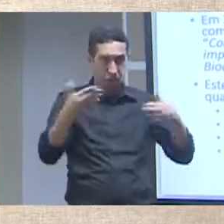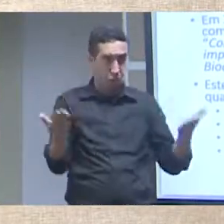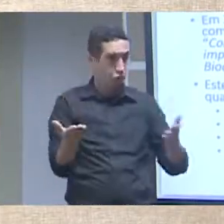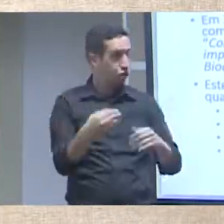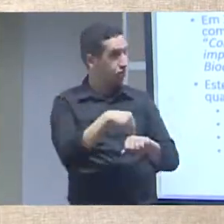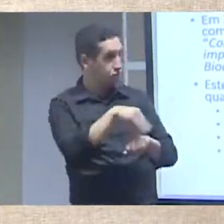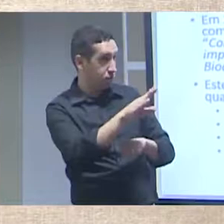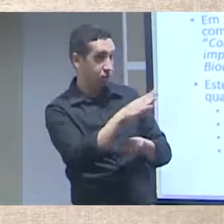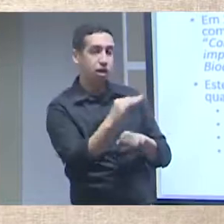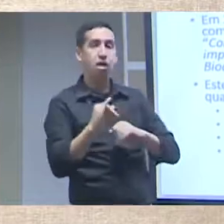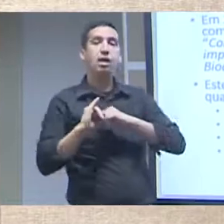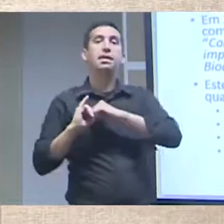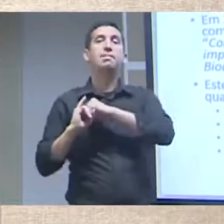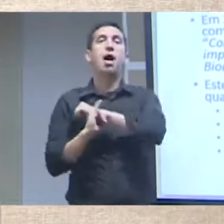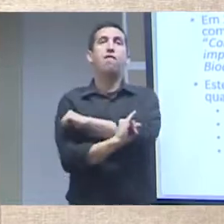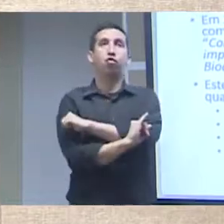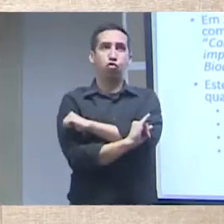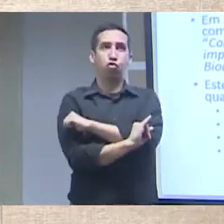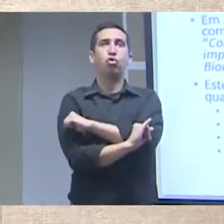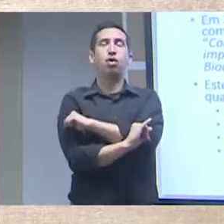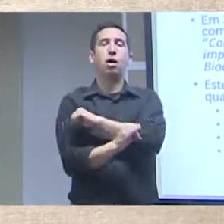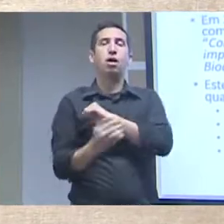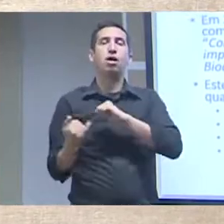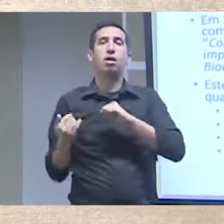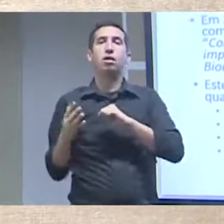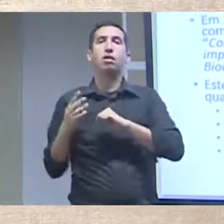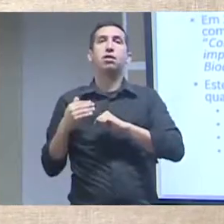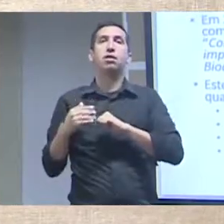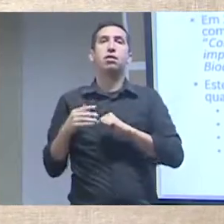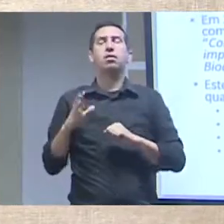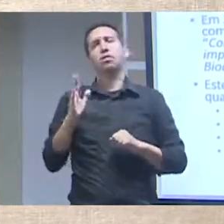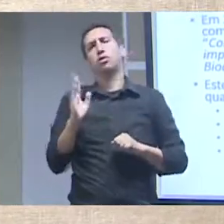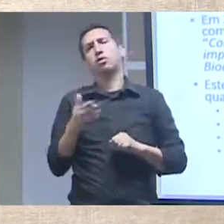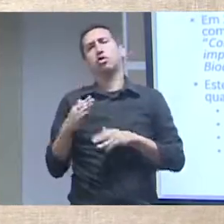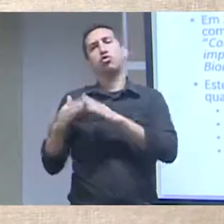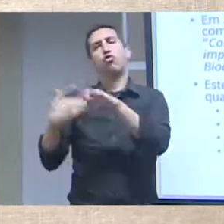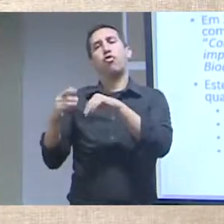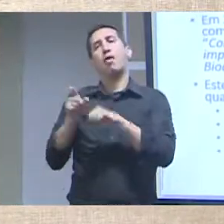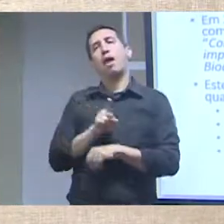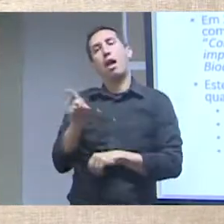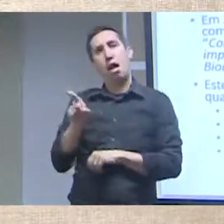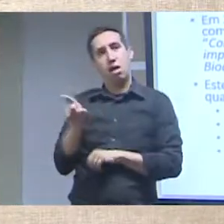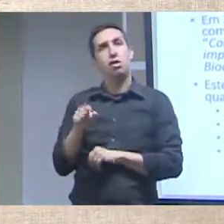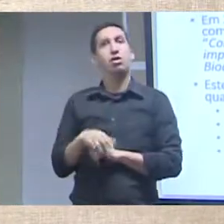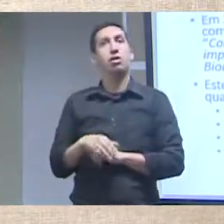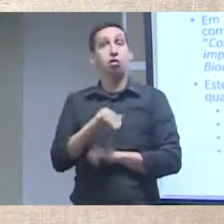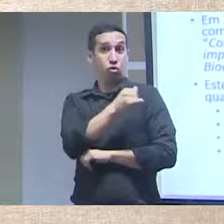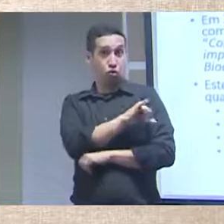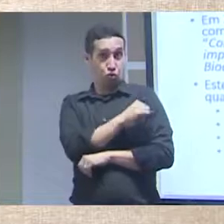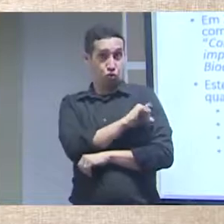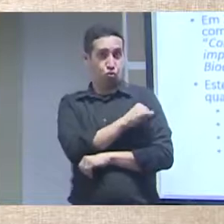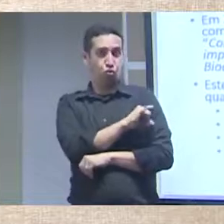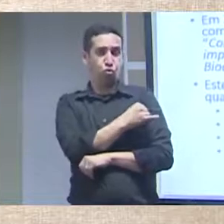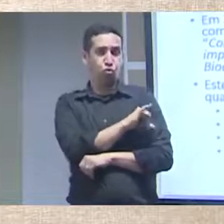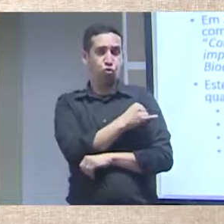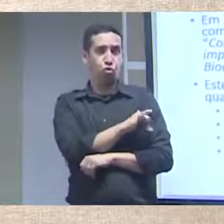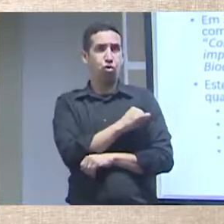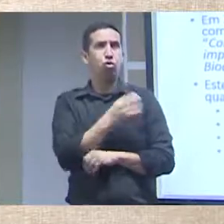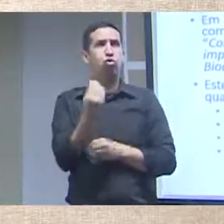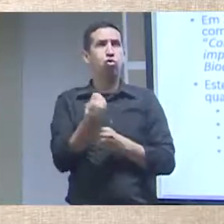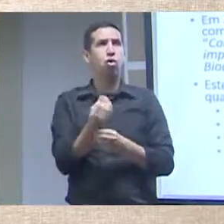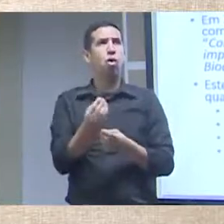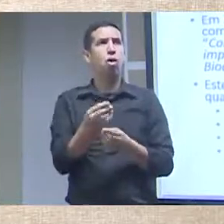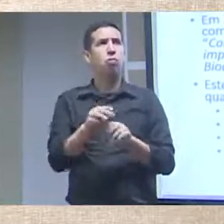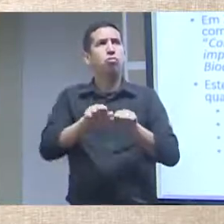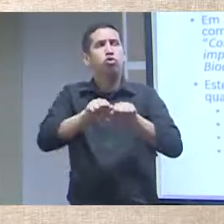Em 2014, que é o que eu vou falar para vocês, que é a infraestrutura que consolidamos,